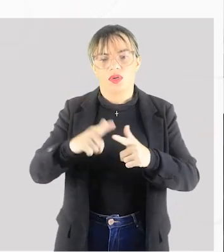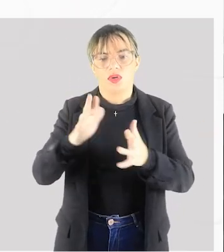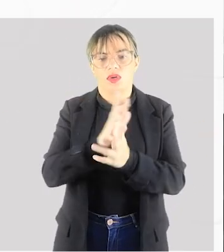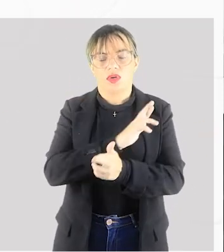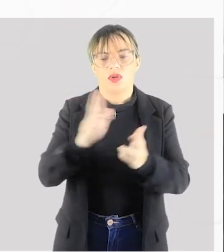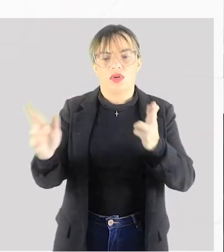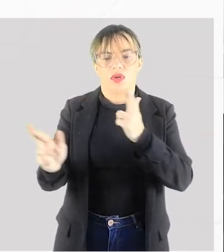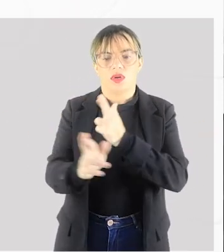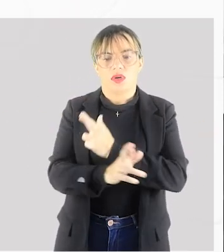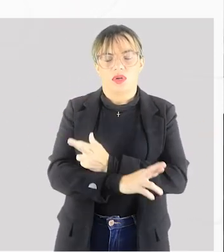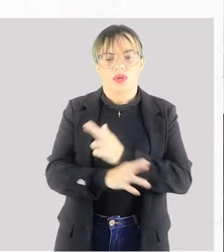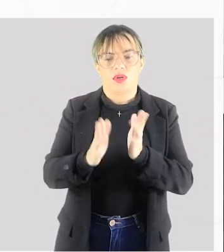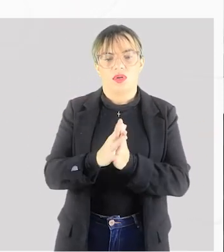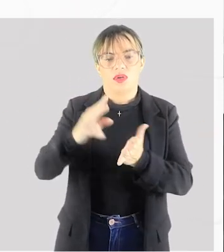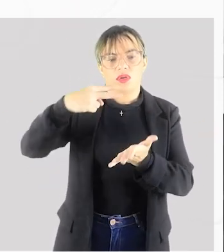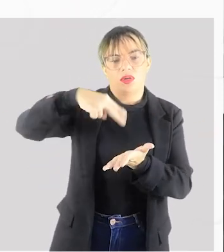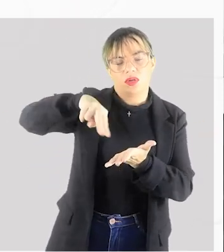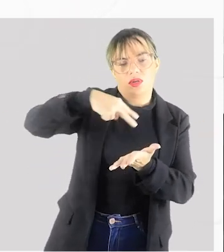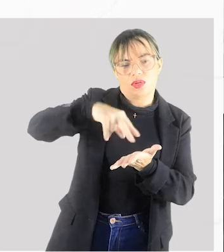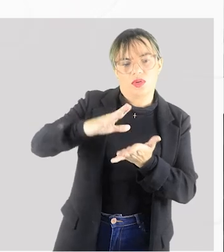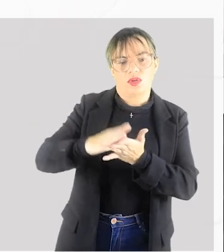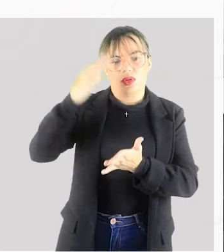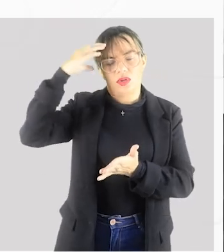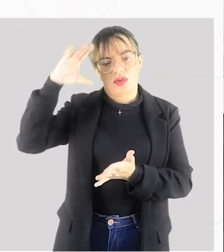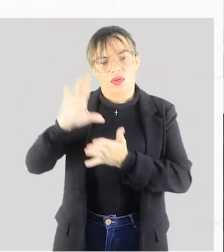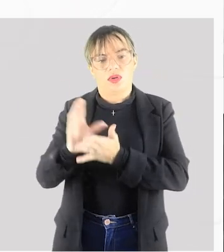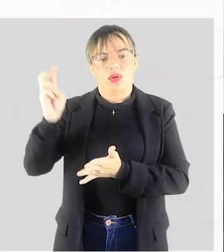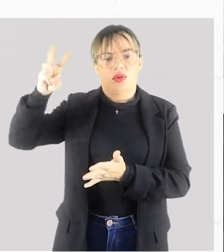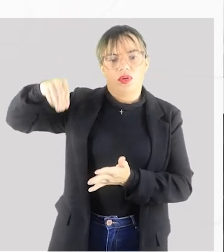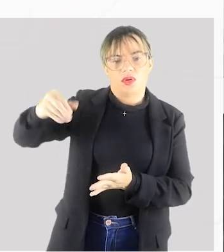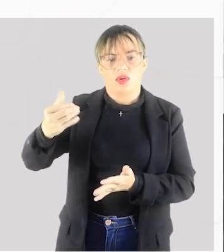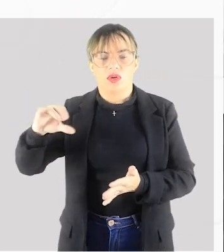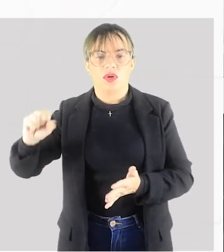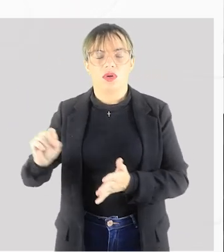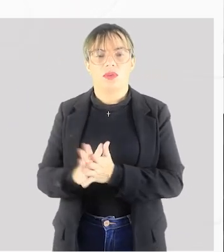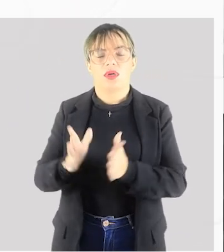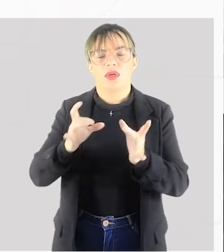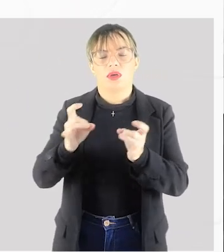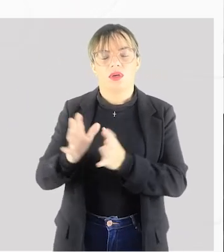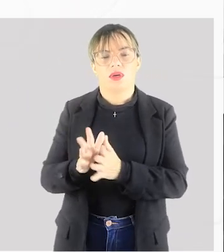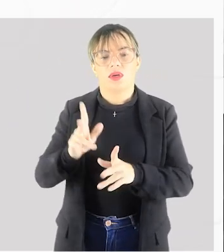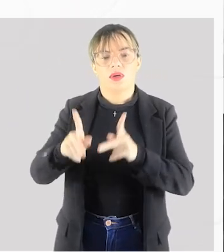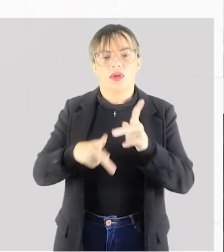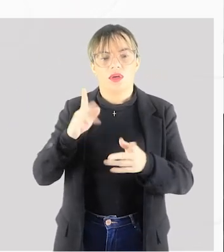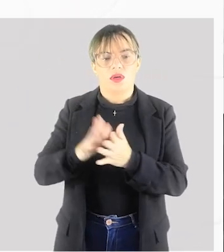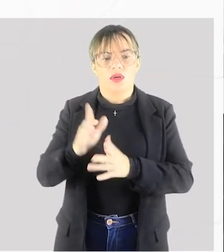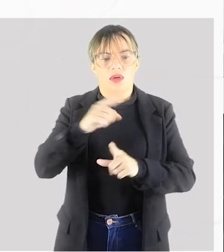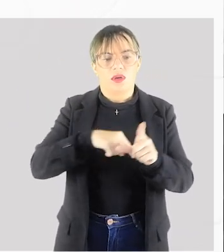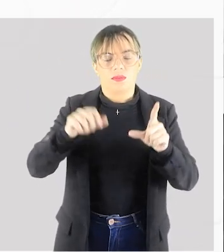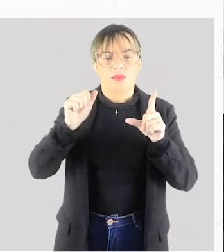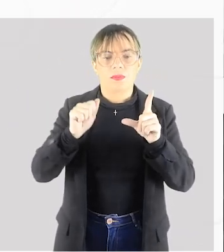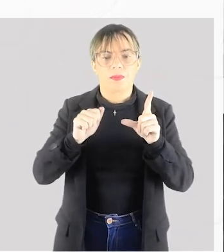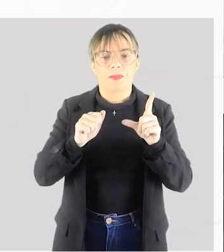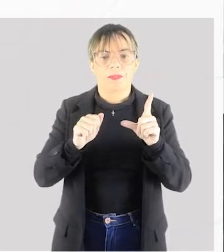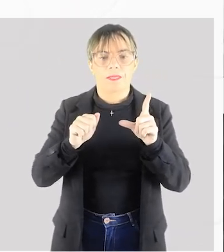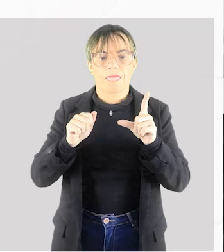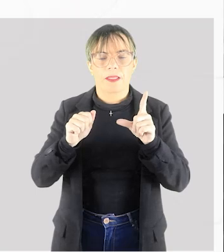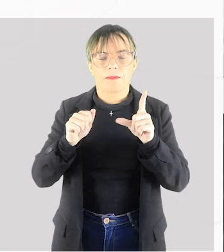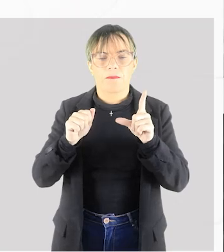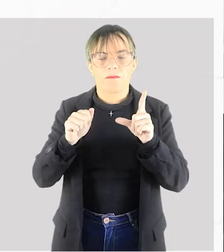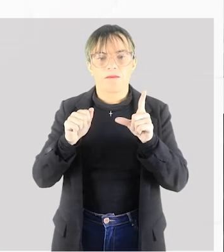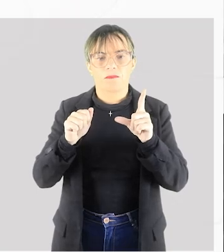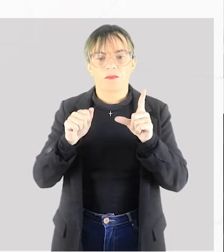problemas relacionados à dança na cultura de massa é, letra A, a falta de acesso